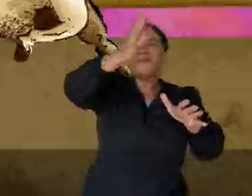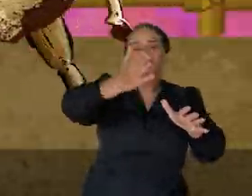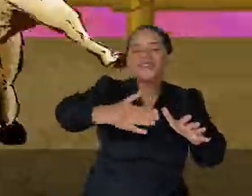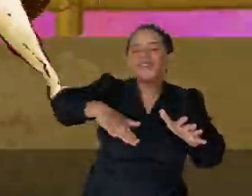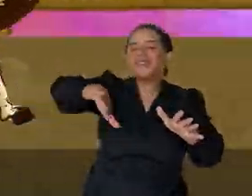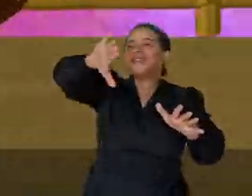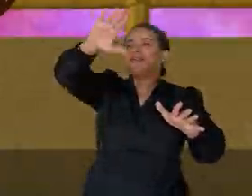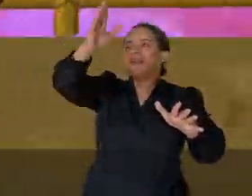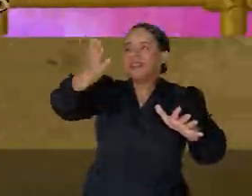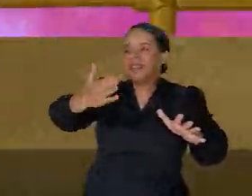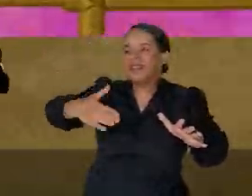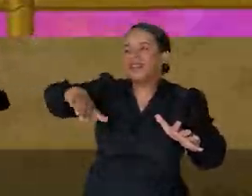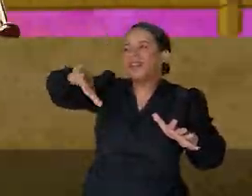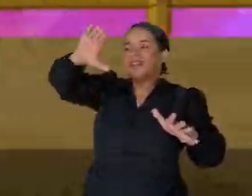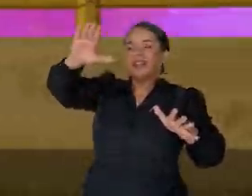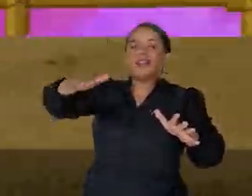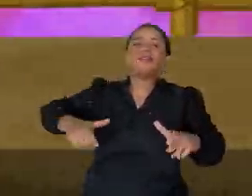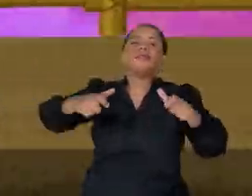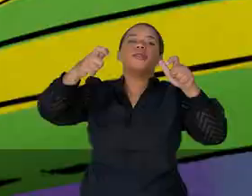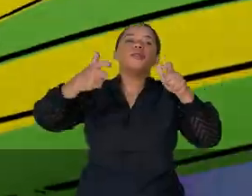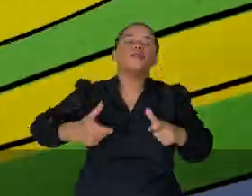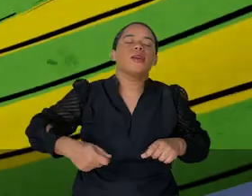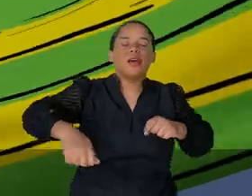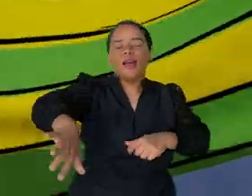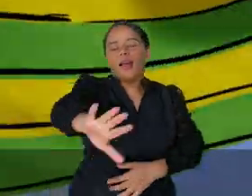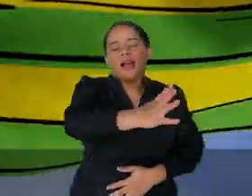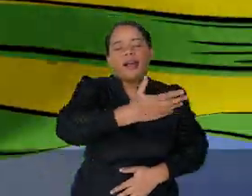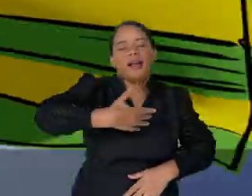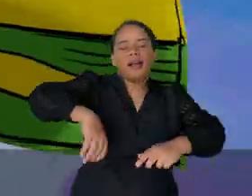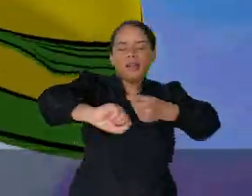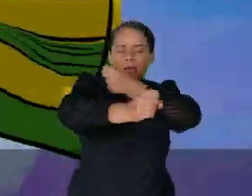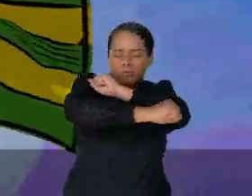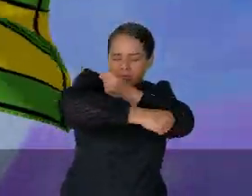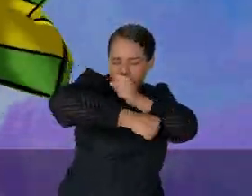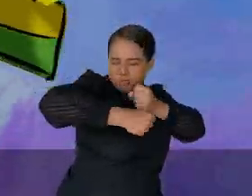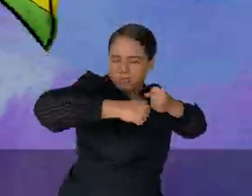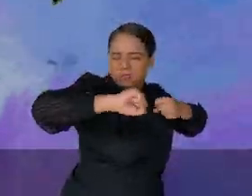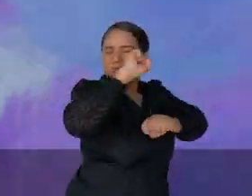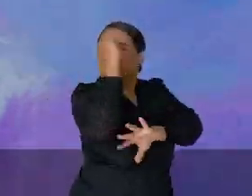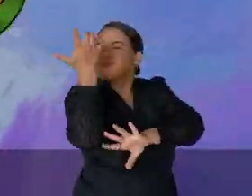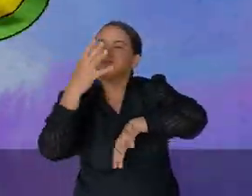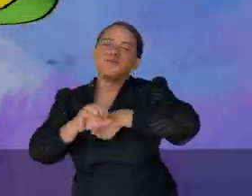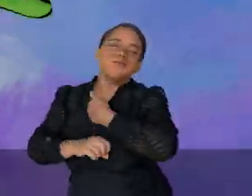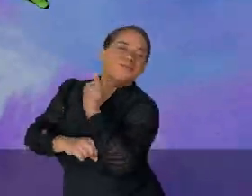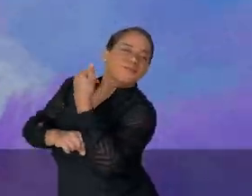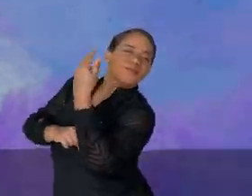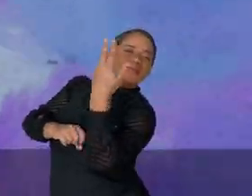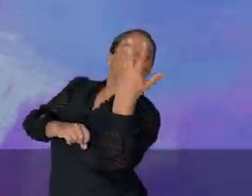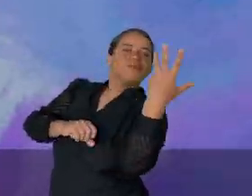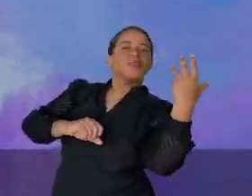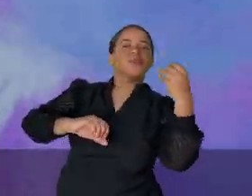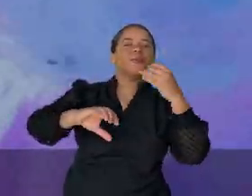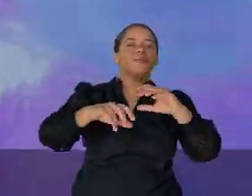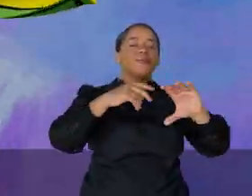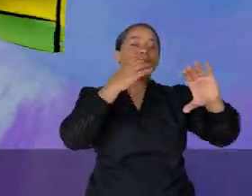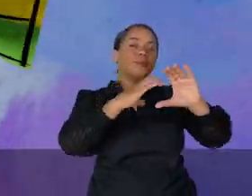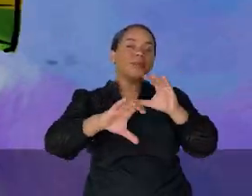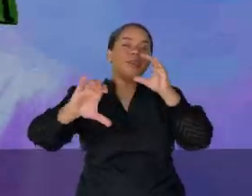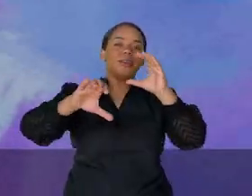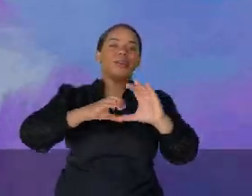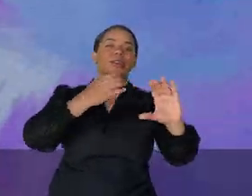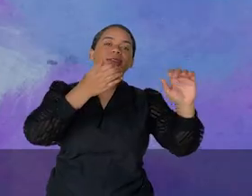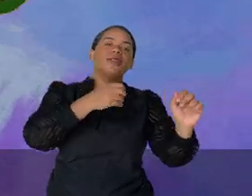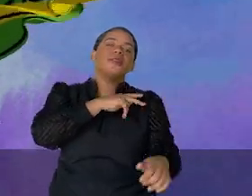E levam pelas quebradas, pelas vazias e chamadas,